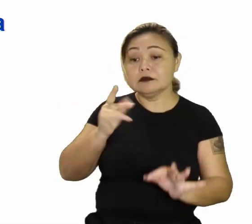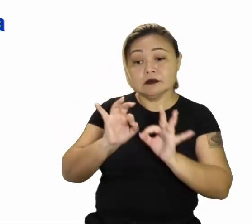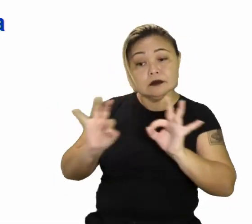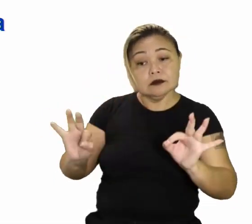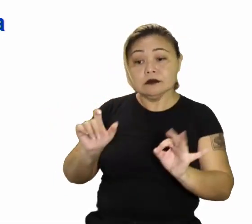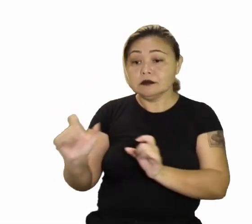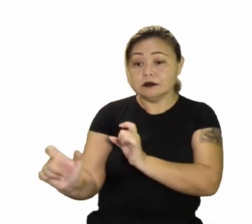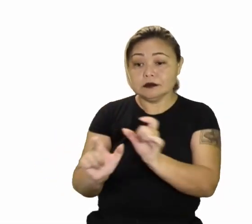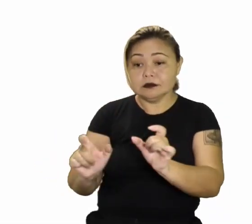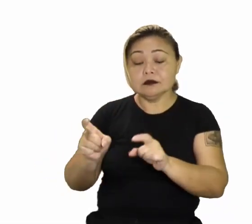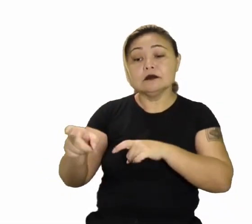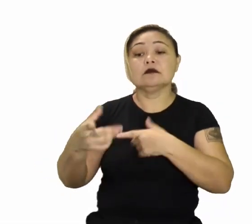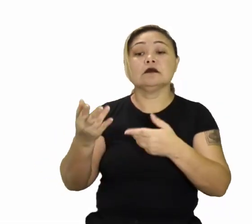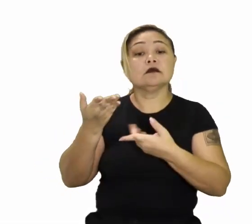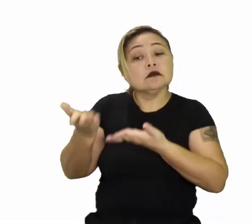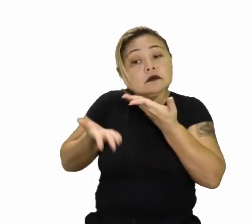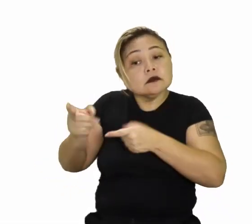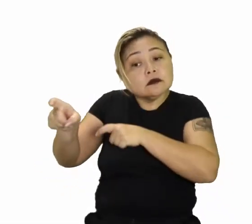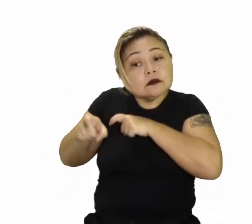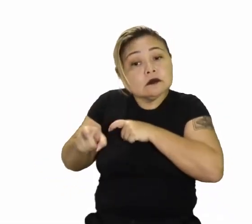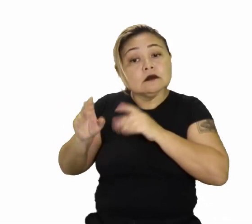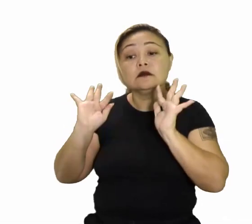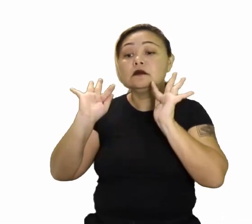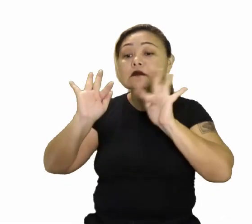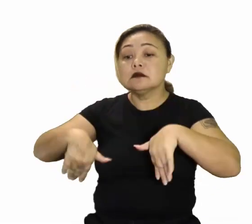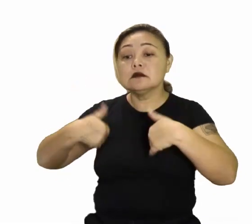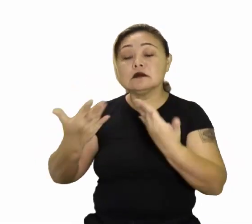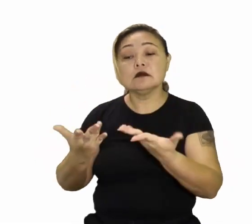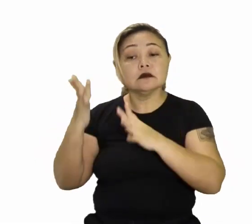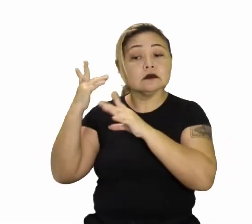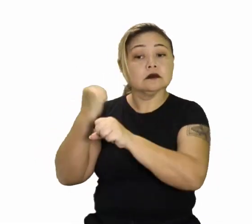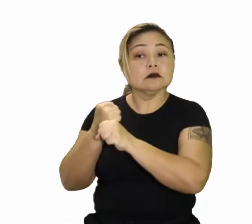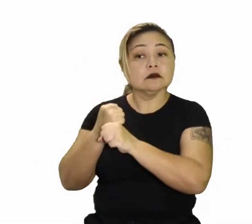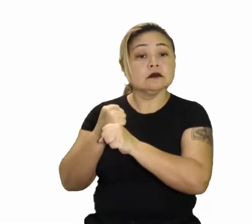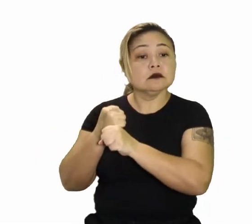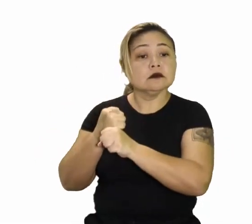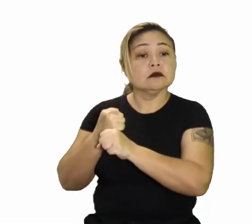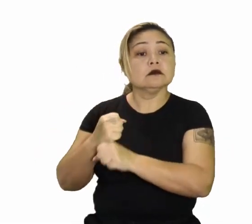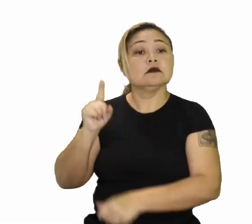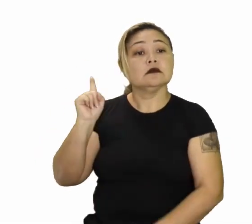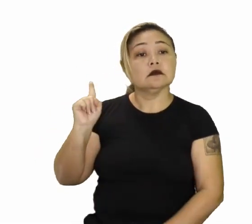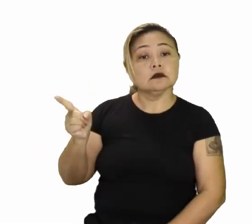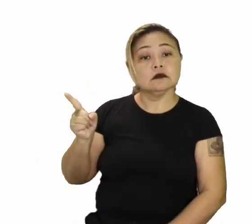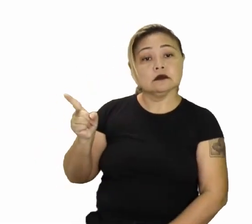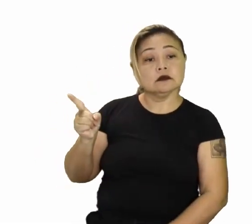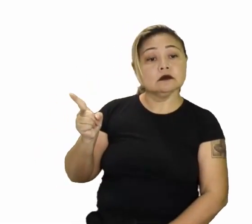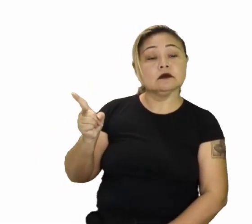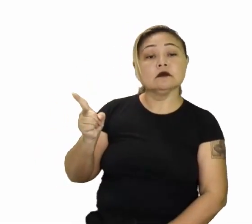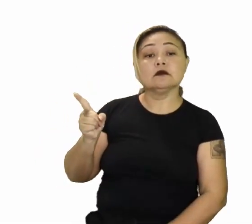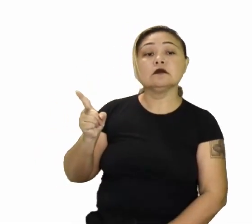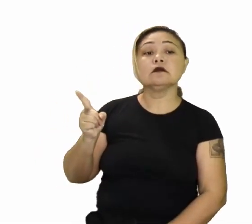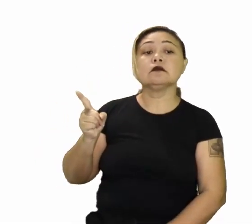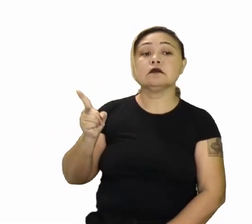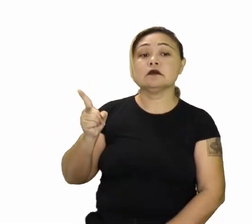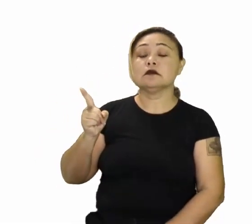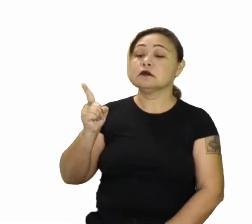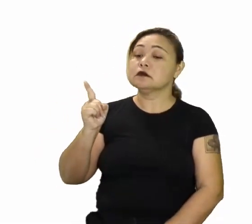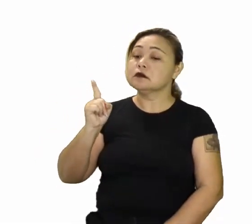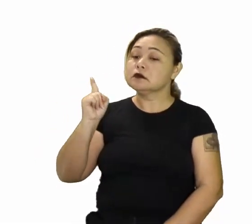dos tratos culturais. E por último. Para finalizar essa revisão. Sempre lembrando. O êxito.